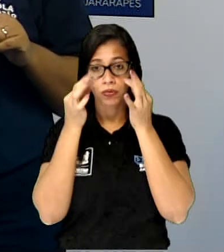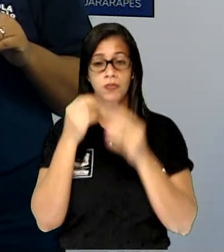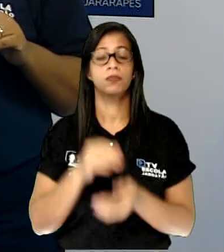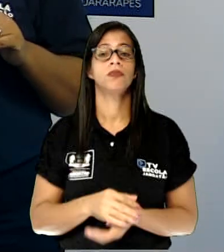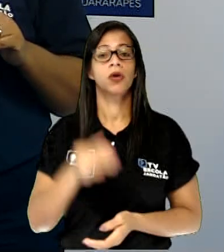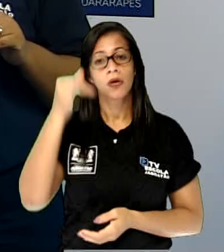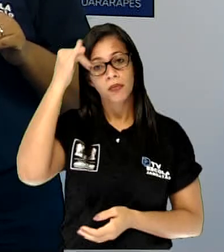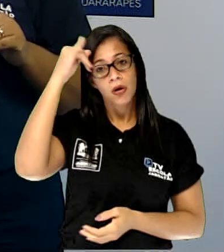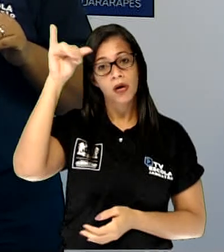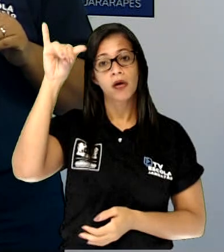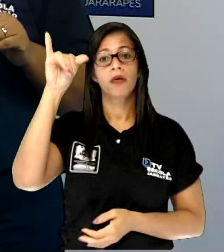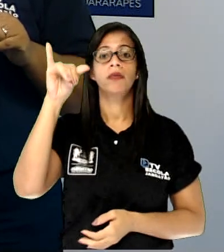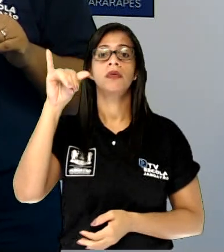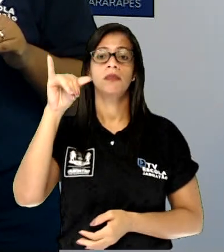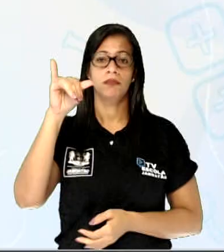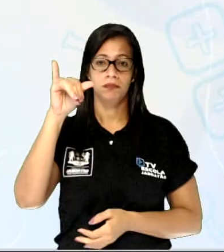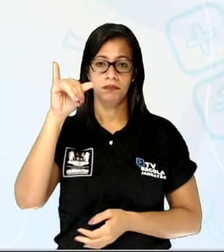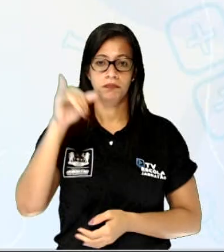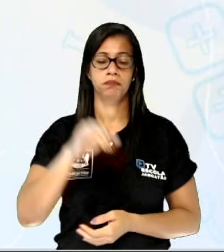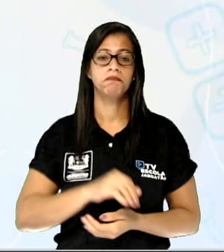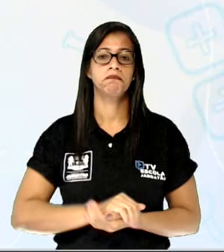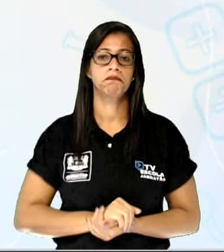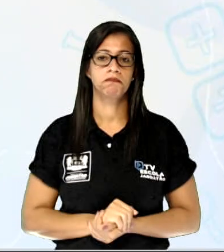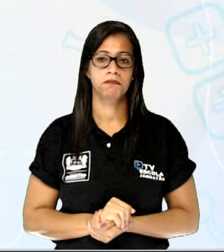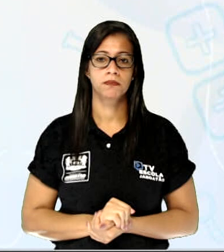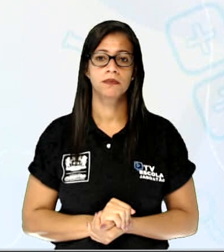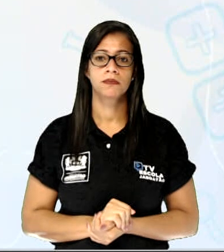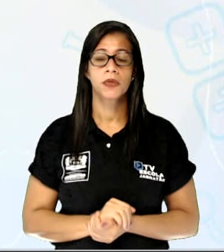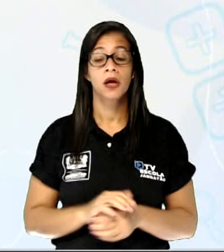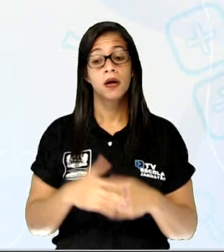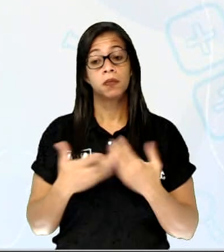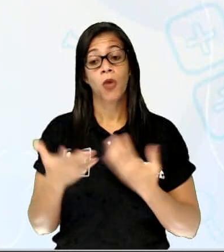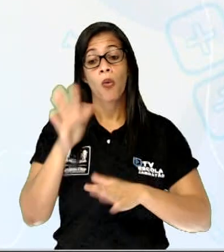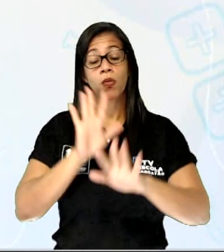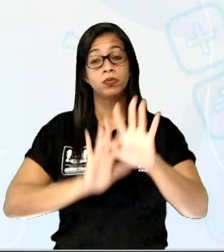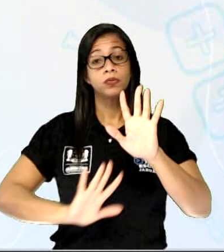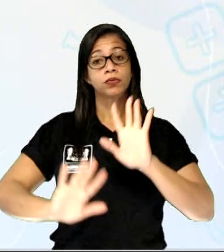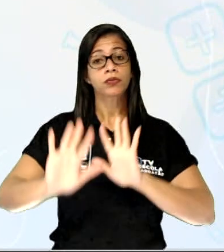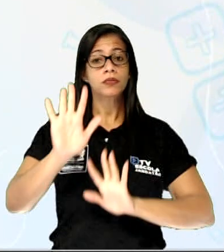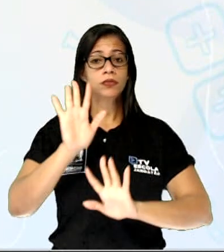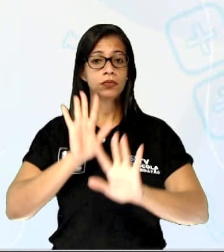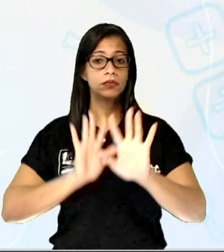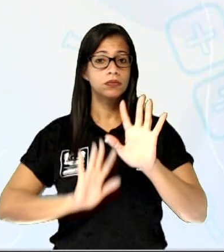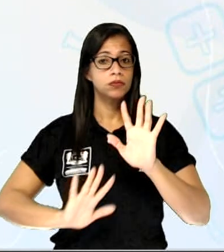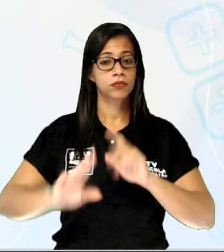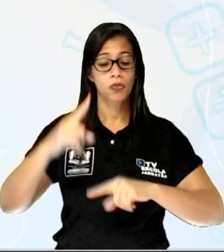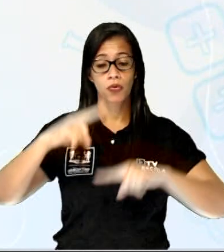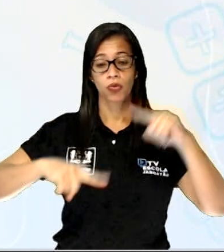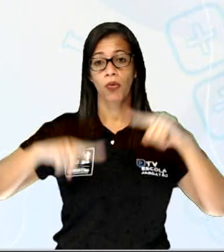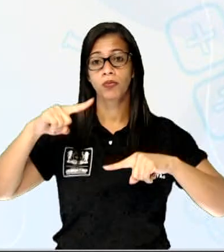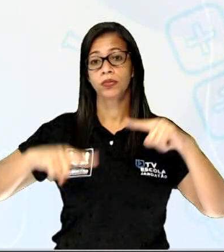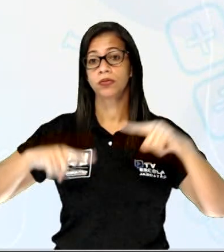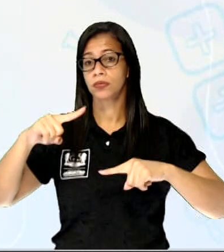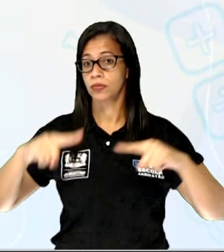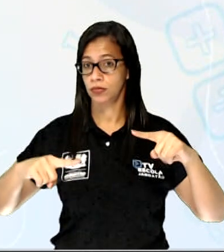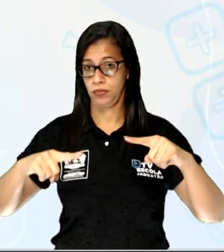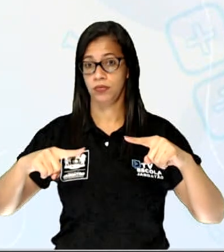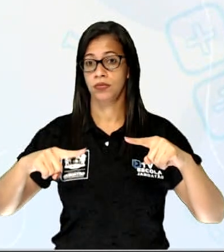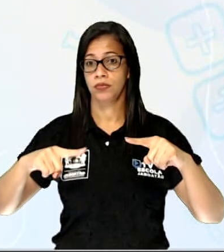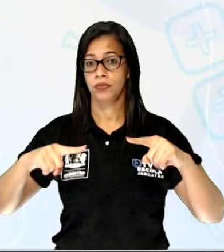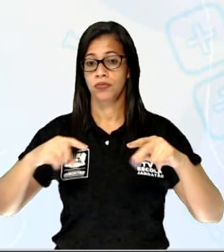acompanhar juntos. Cuidados relacionados aos objetos cortantes.